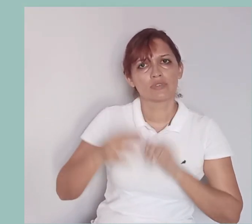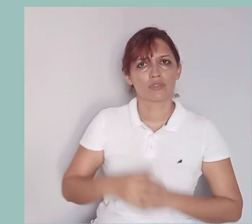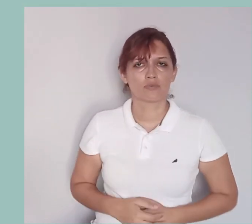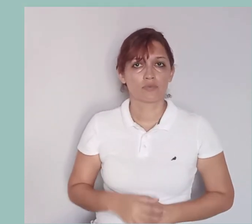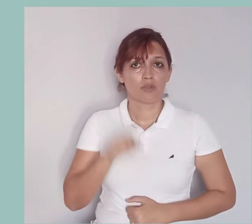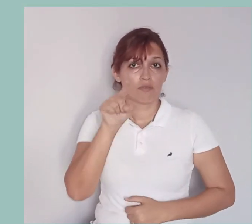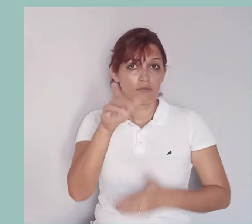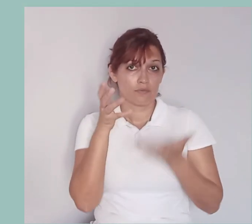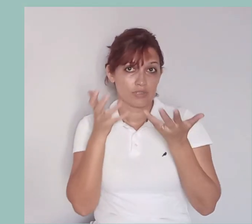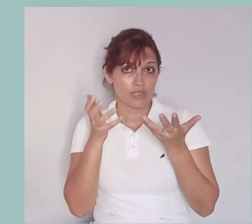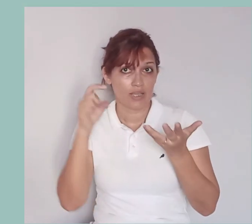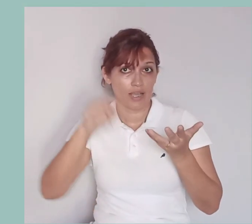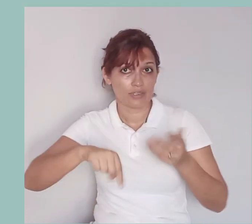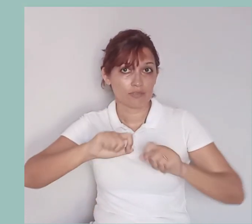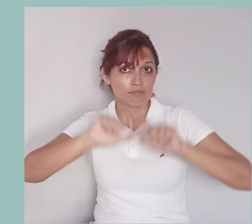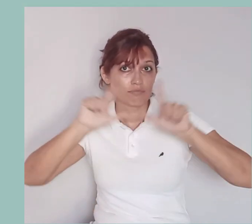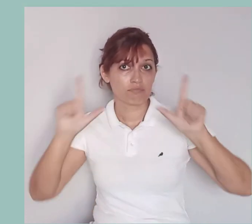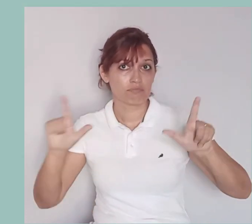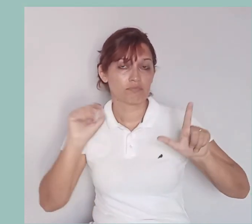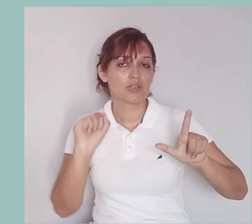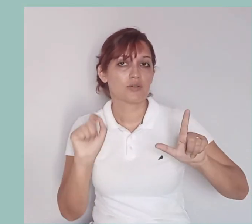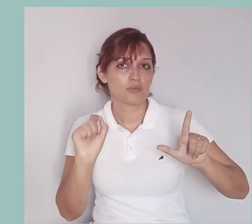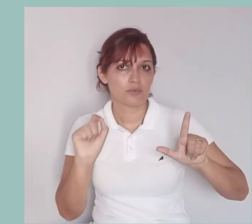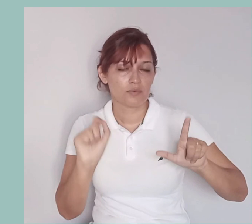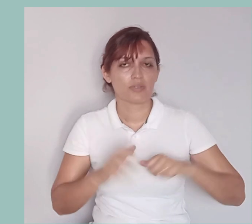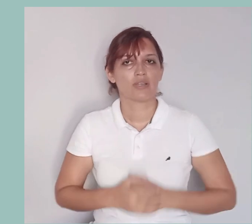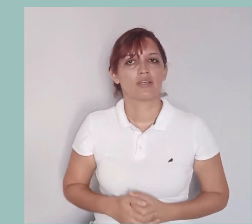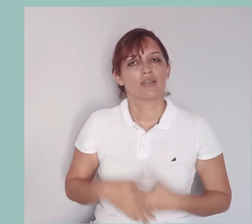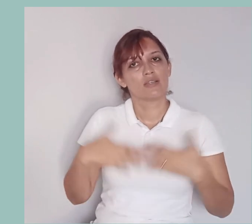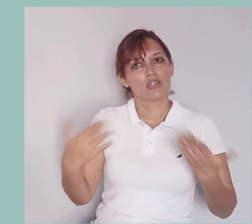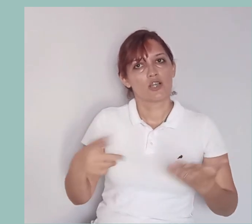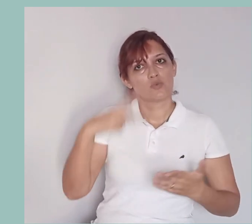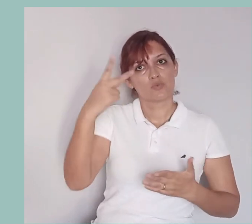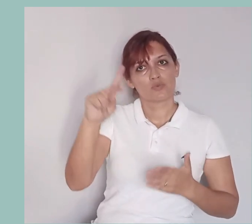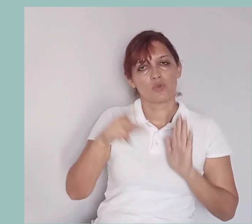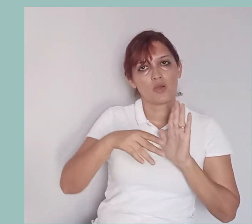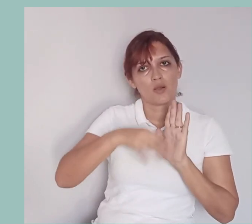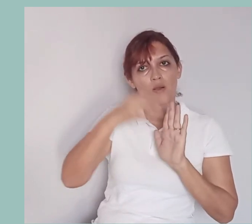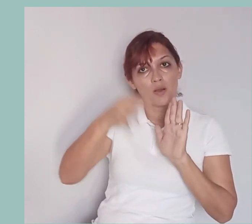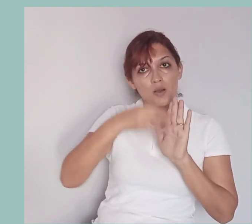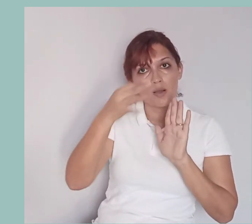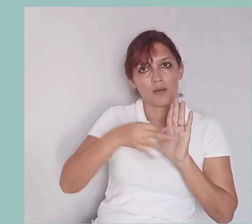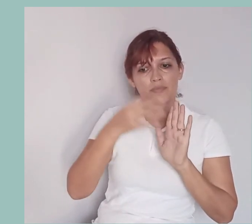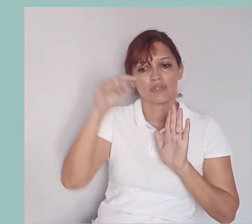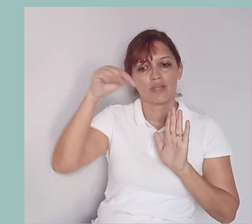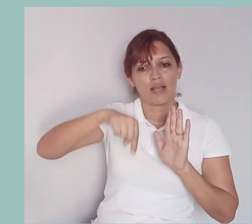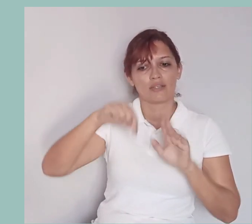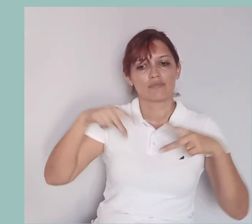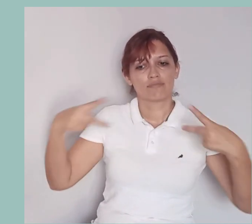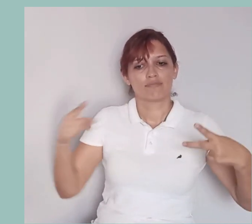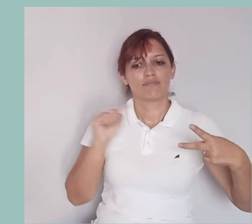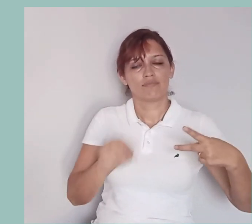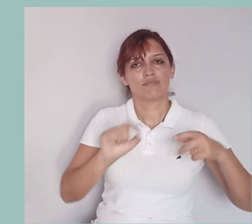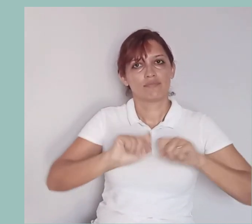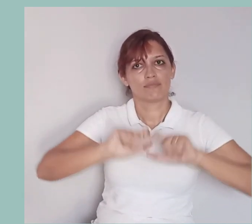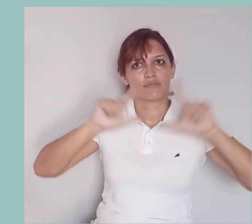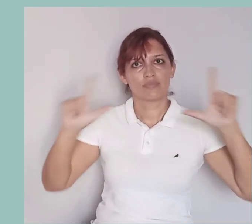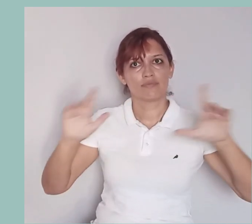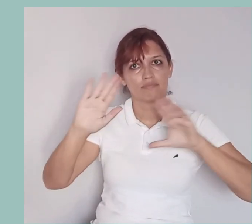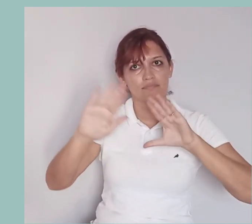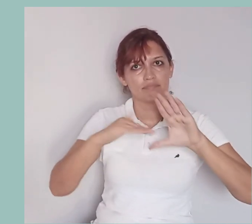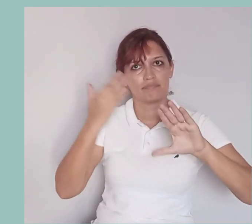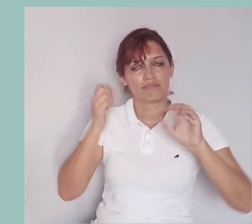acessando o link abaixo.